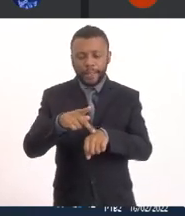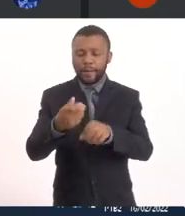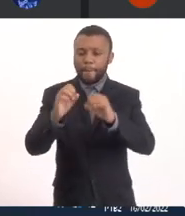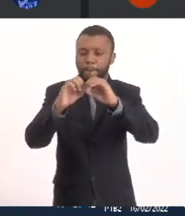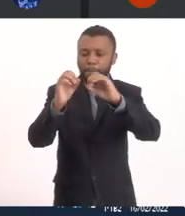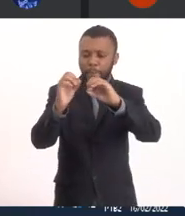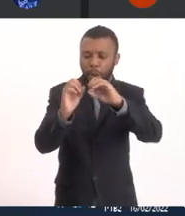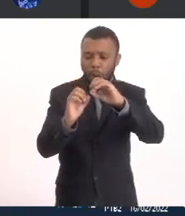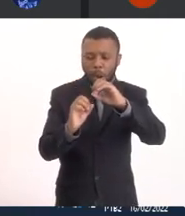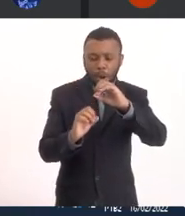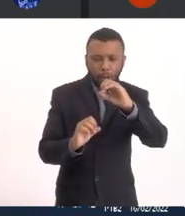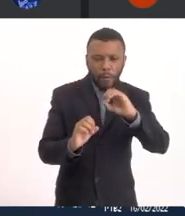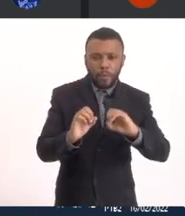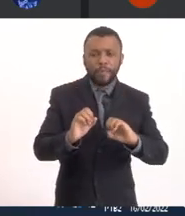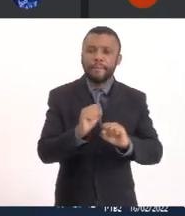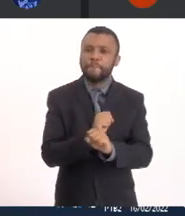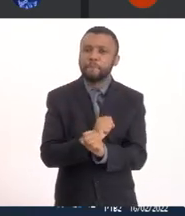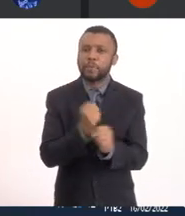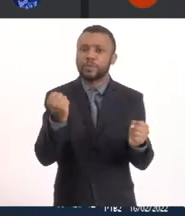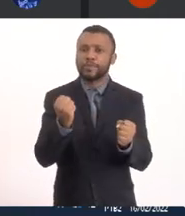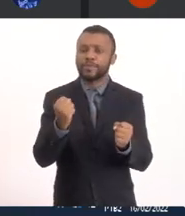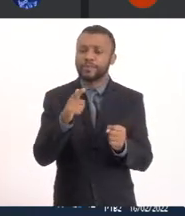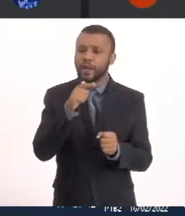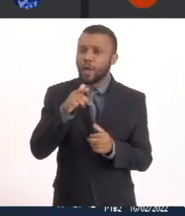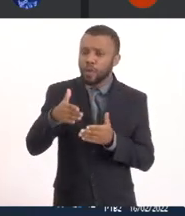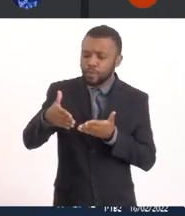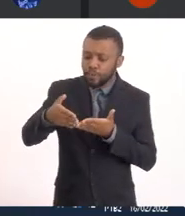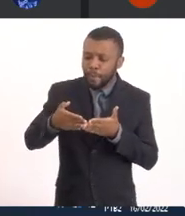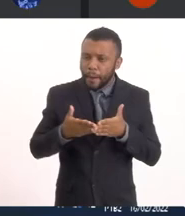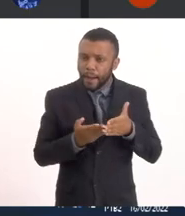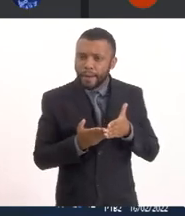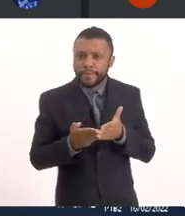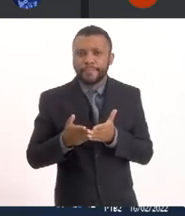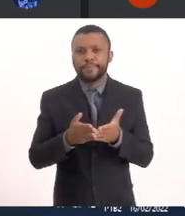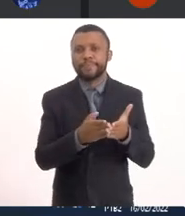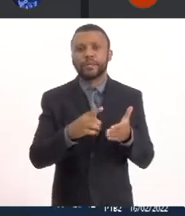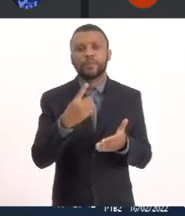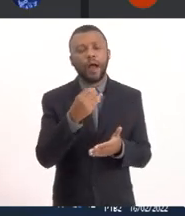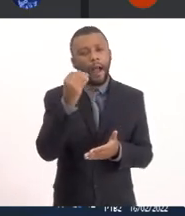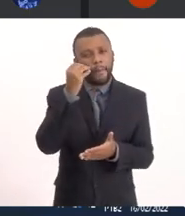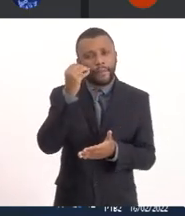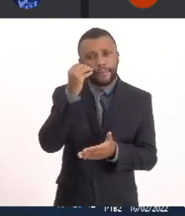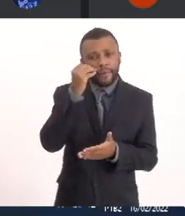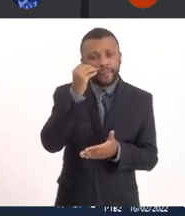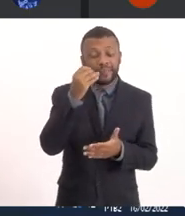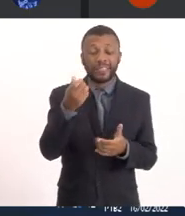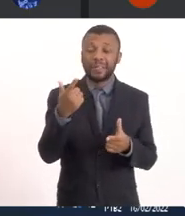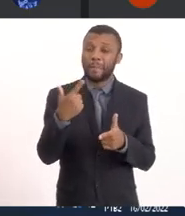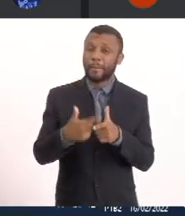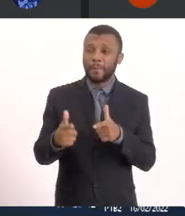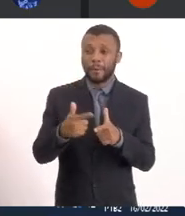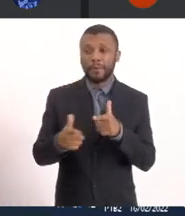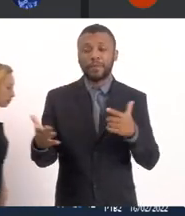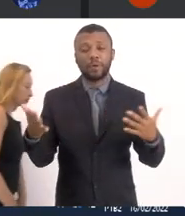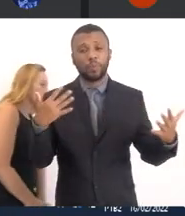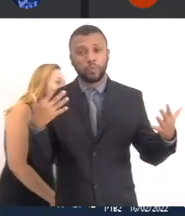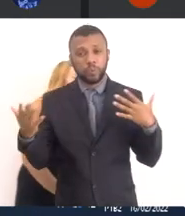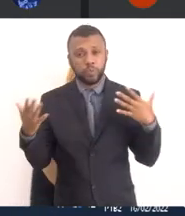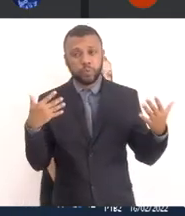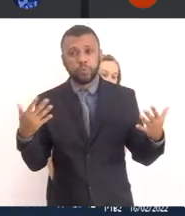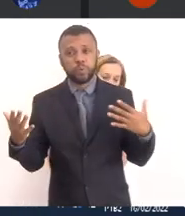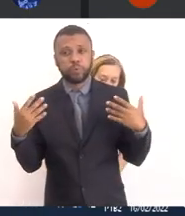impossível De entrar A gente Prevendo Esse caos Para o verão E ao mesmo